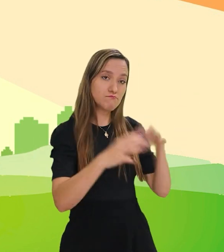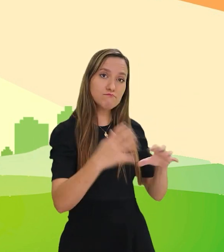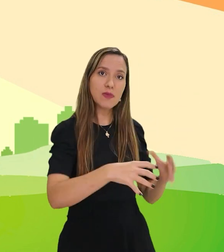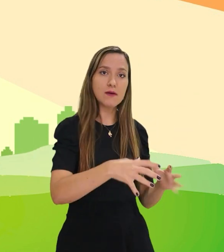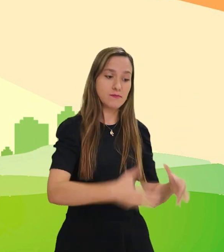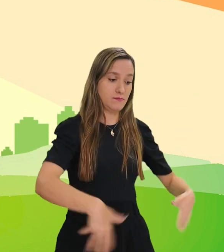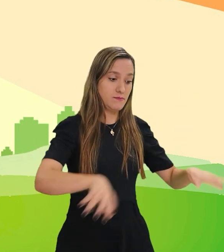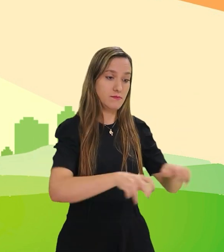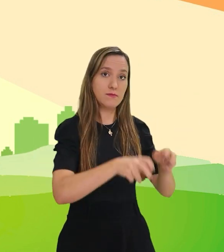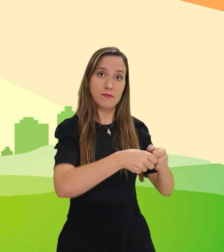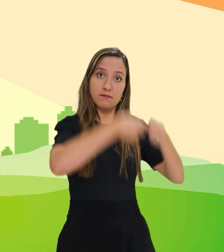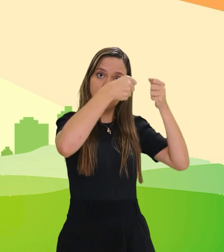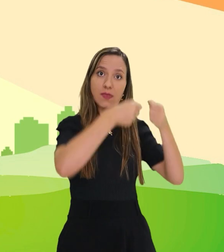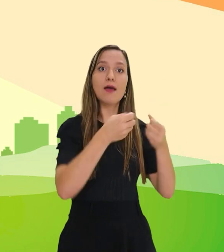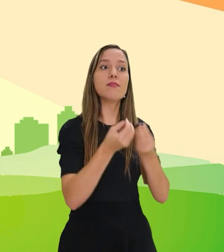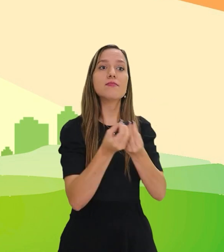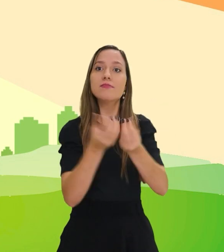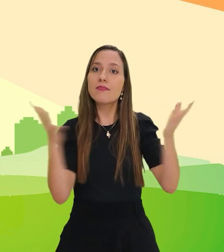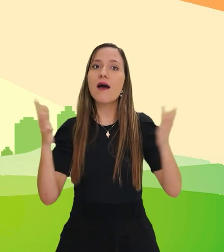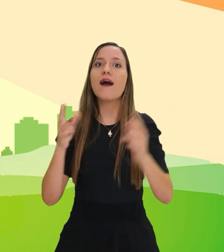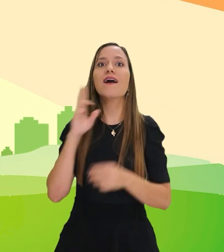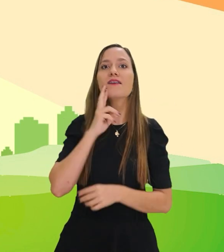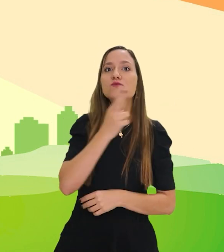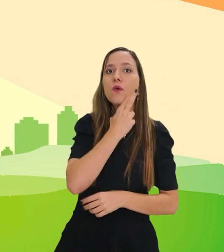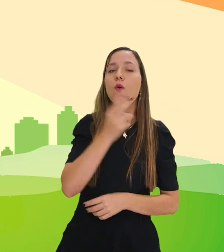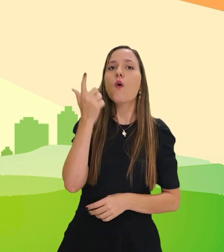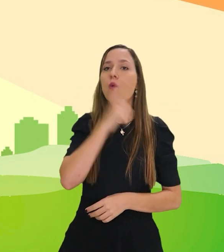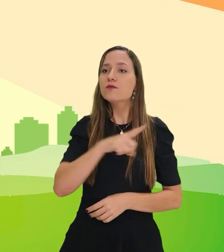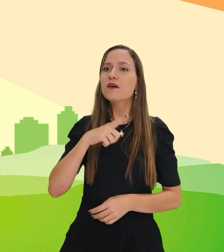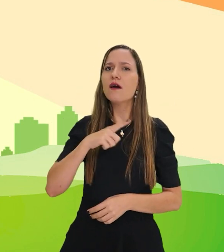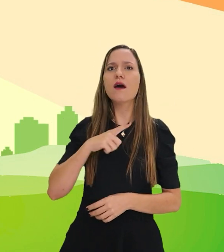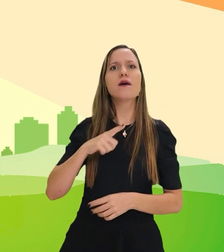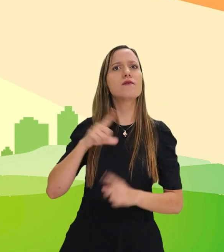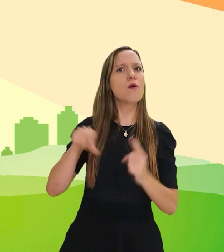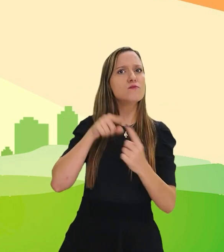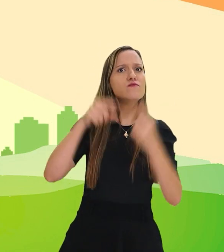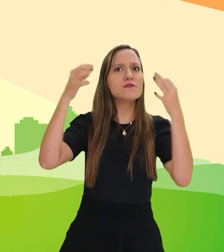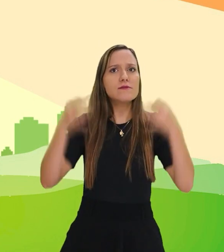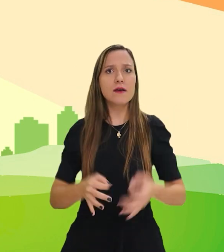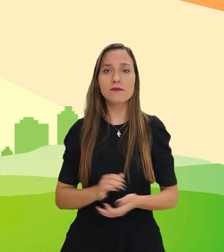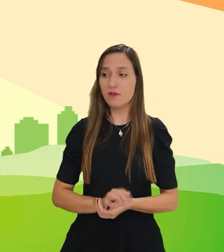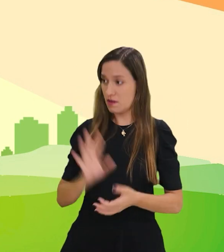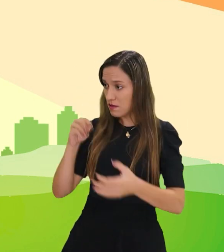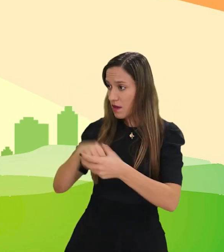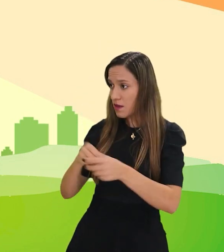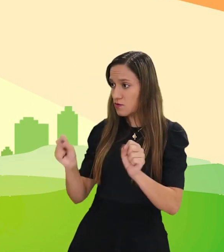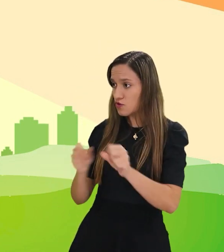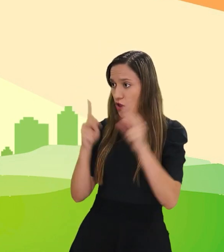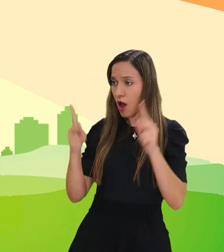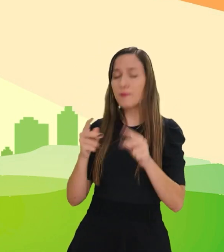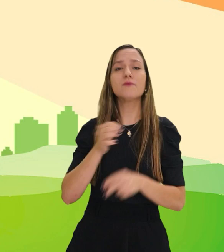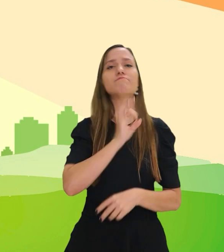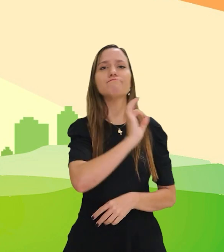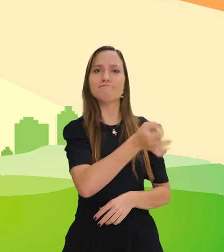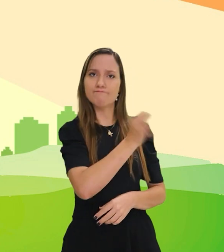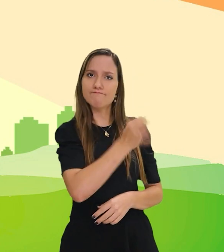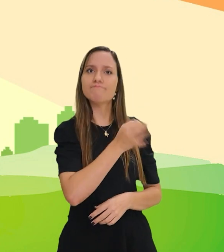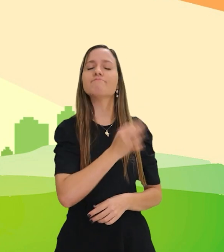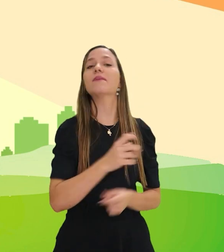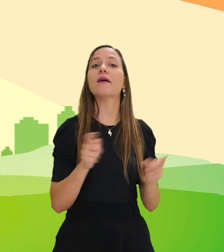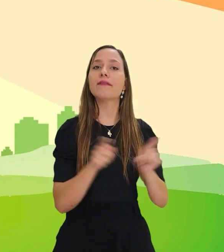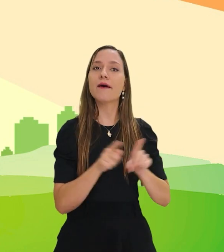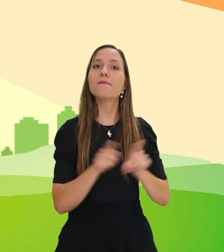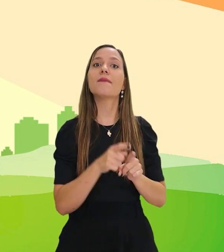cestas e premiam os restaurantes que mais cumpriram as metas estabelecidas. Os restaurantes do shopping mesmo. Isso!